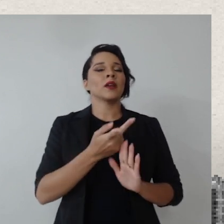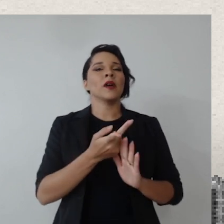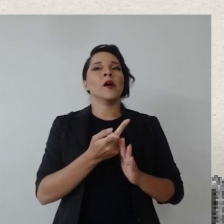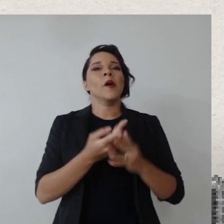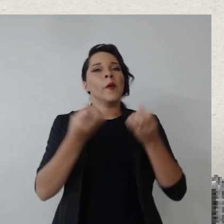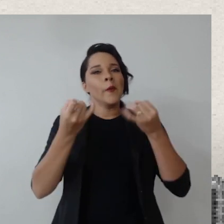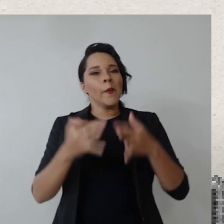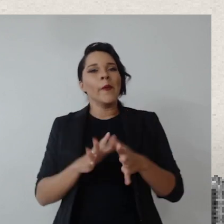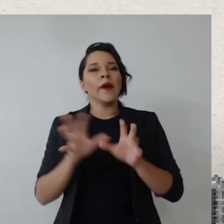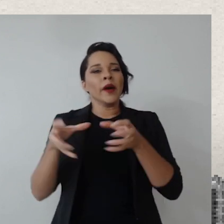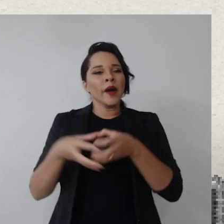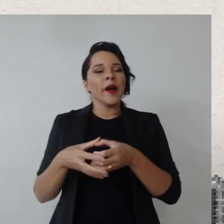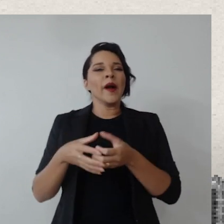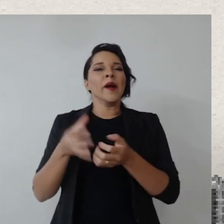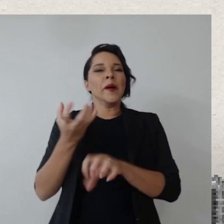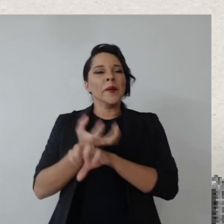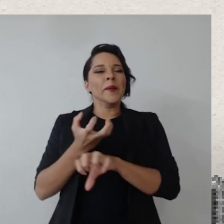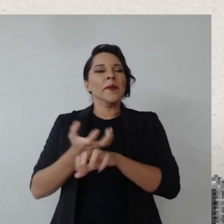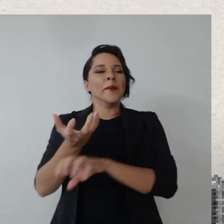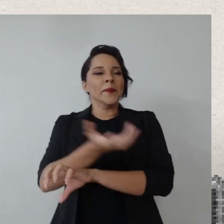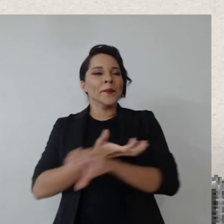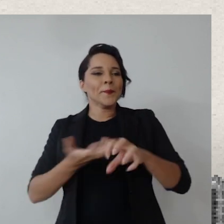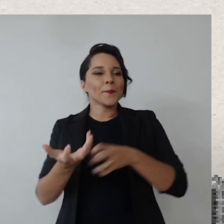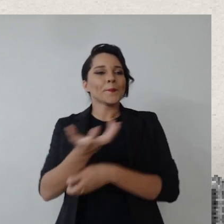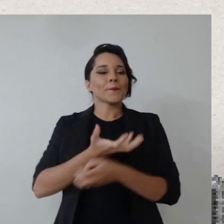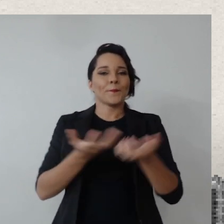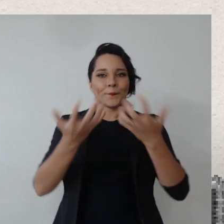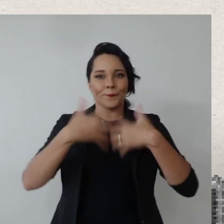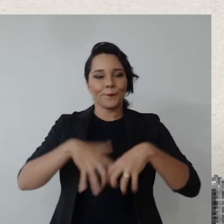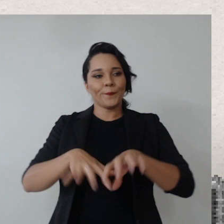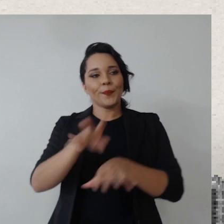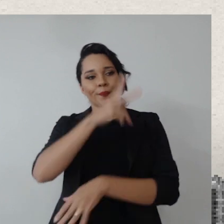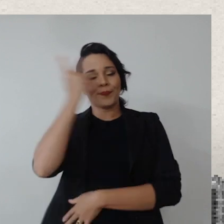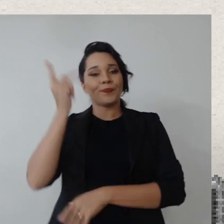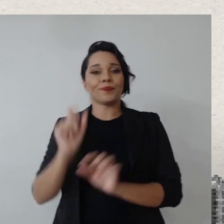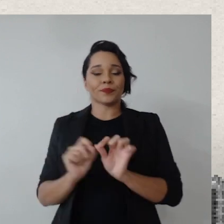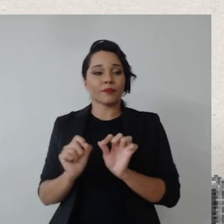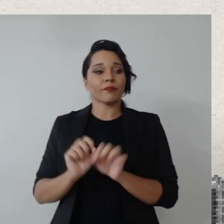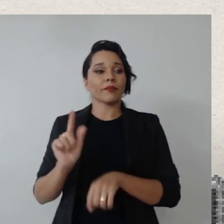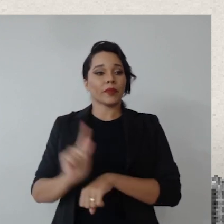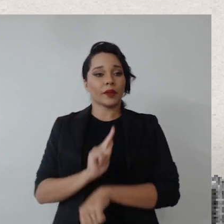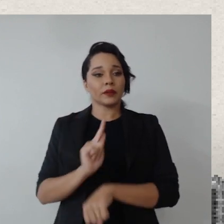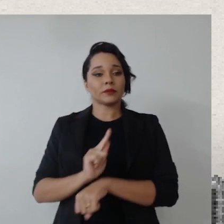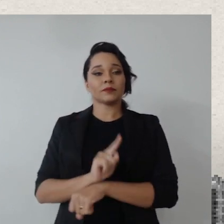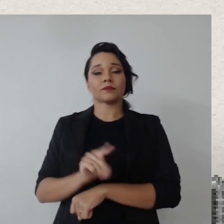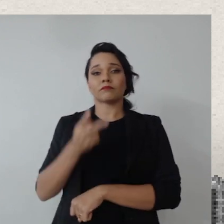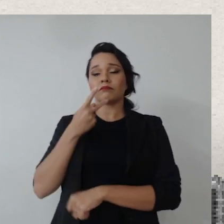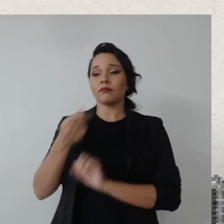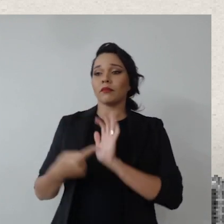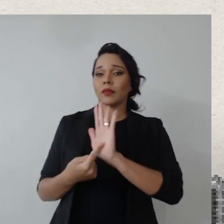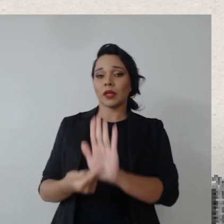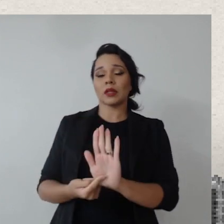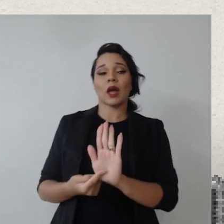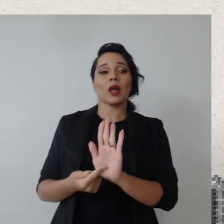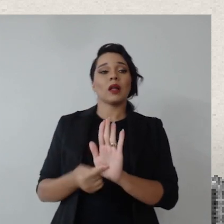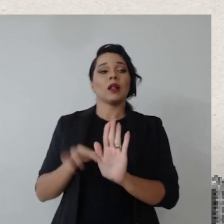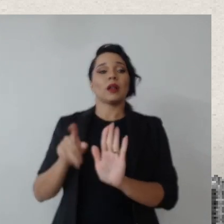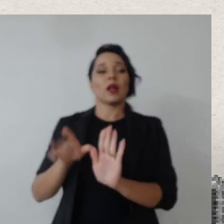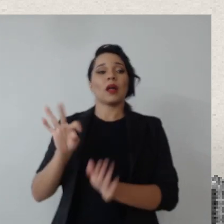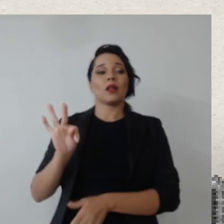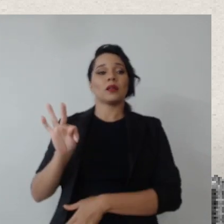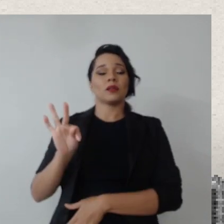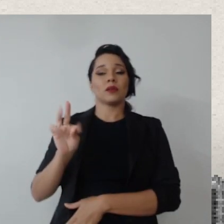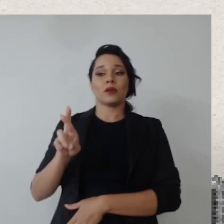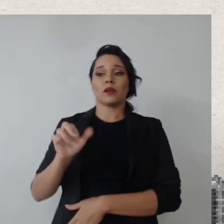transversalidade, fazer uma equipe multidisciplinar, e as pessoas estão fazendo, o Ministério da Gestão, eles me chamaram para apresentar lá no Transforma